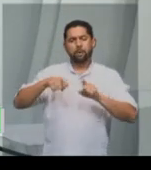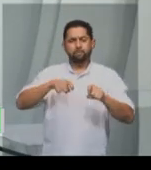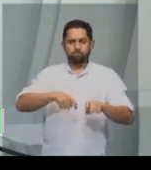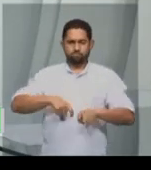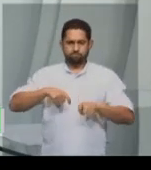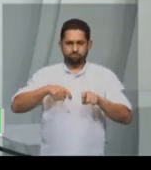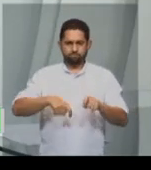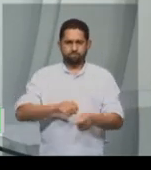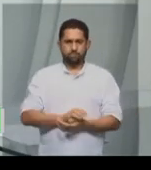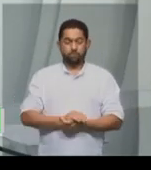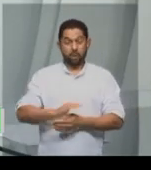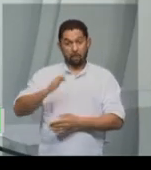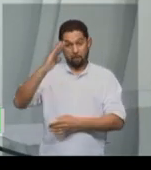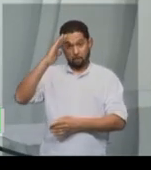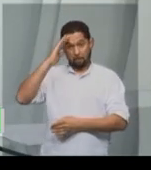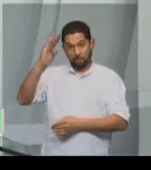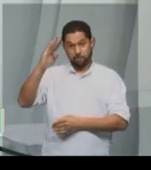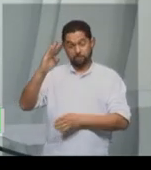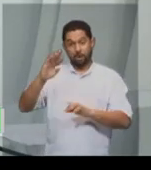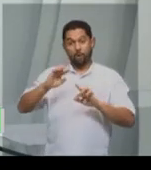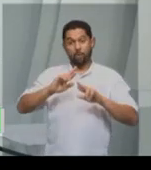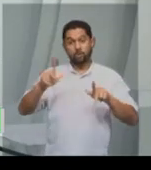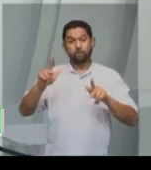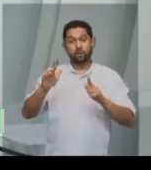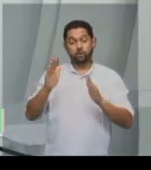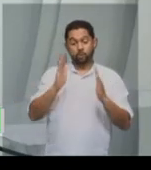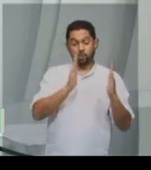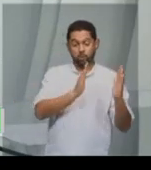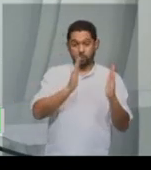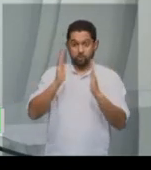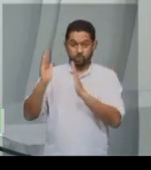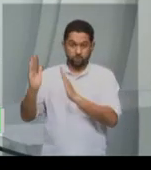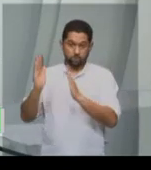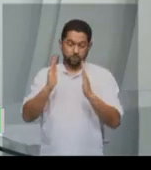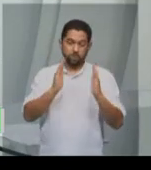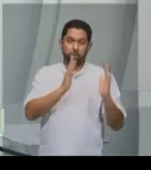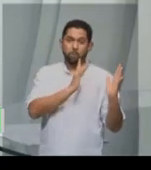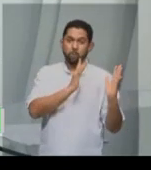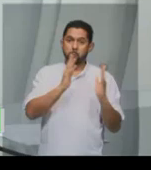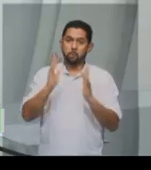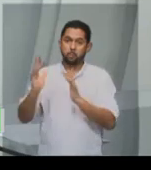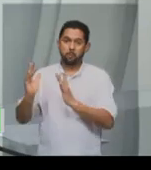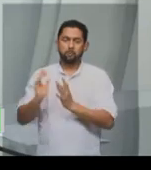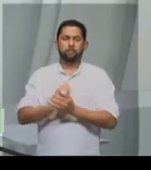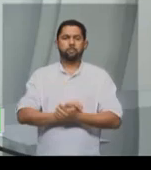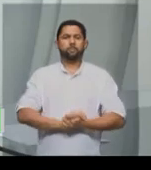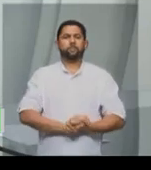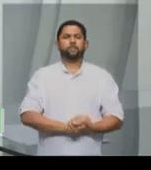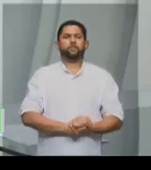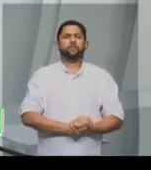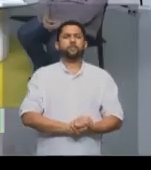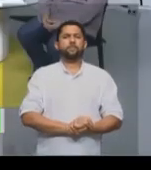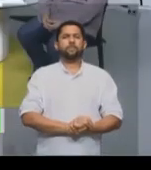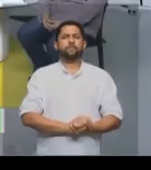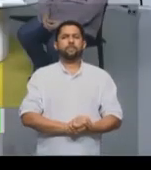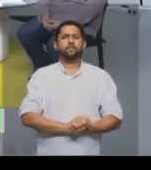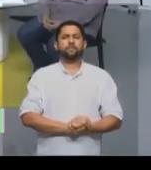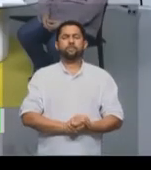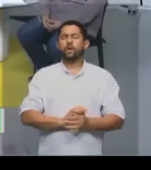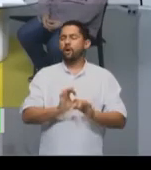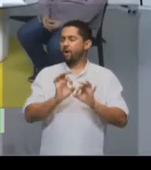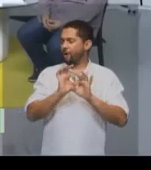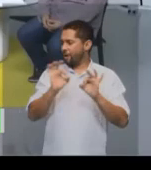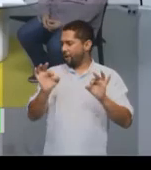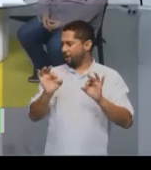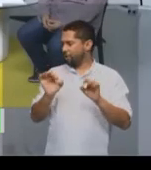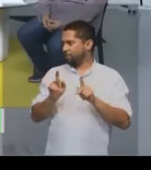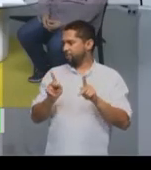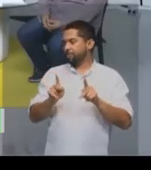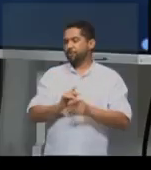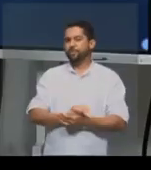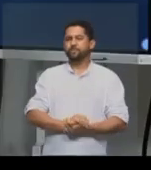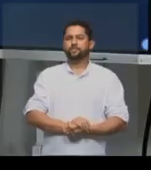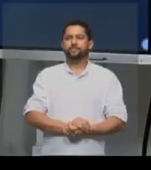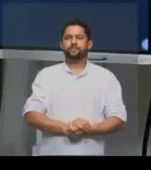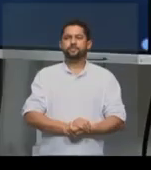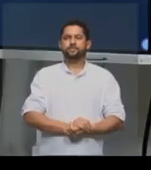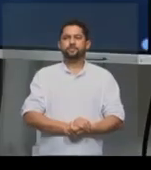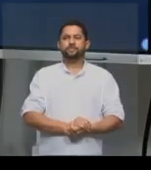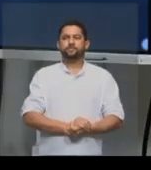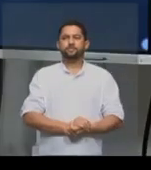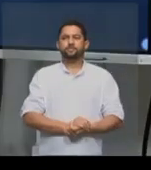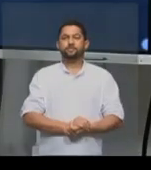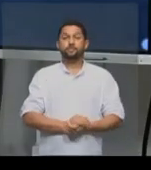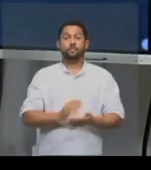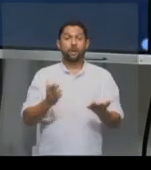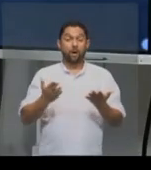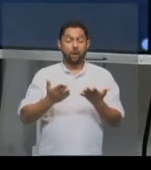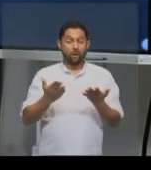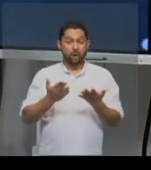Então, essa foi a principal diferença entre os dois períodos. Excelente, professor. A nossa próxima questão agora é para os